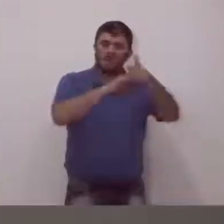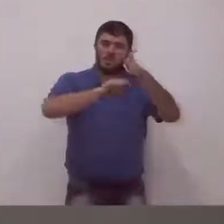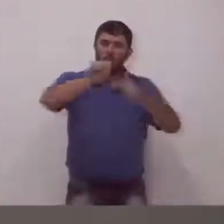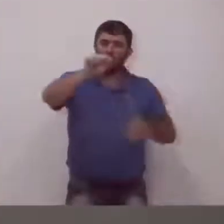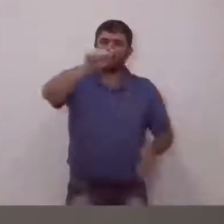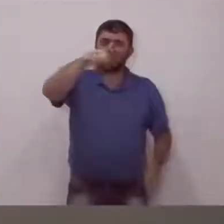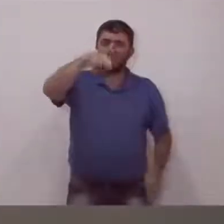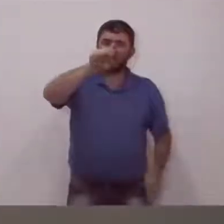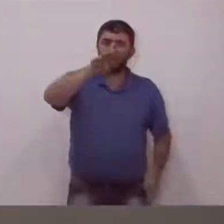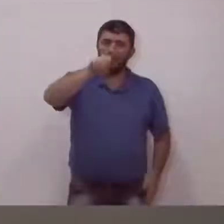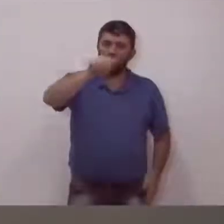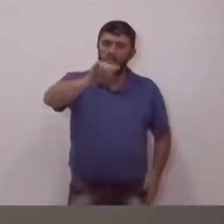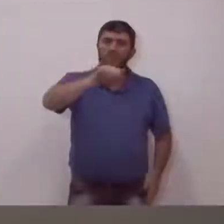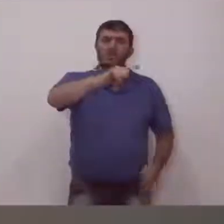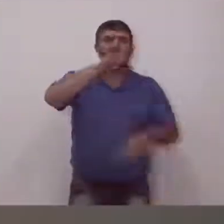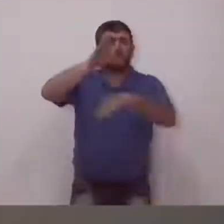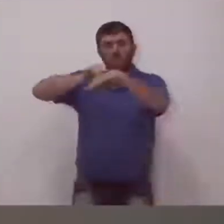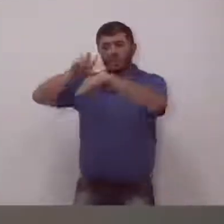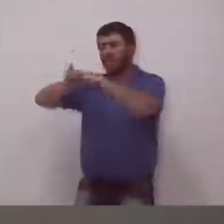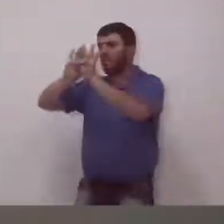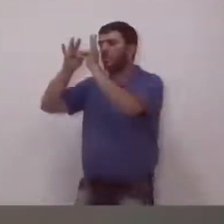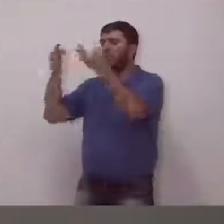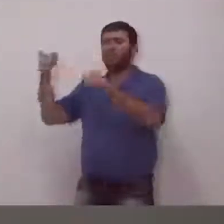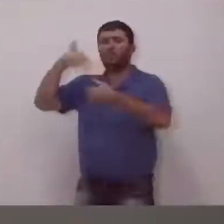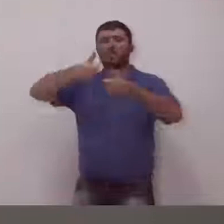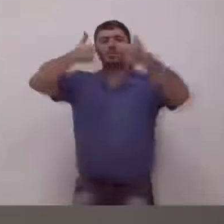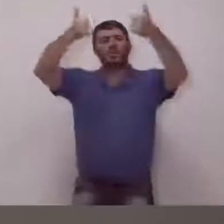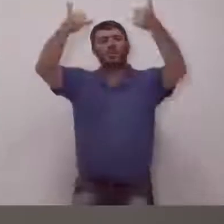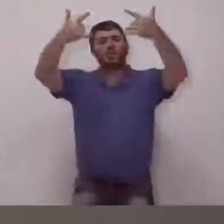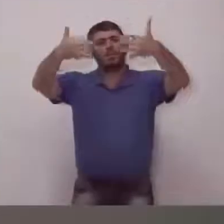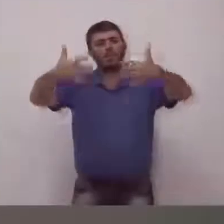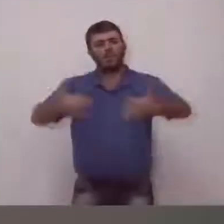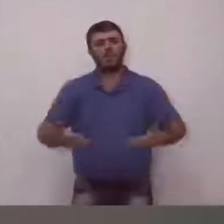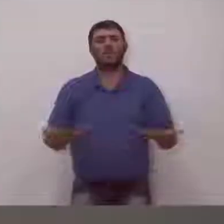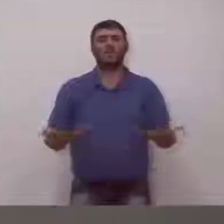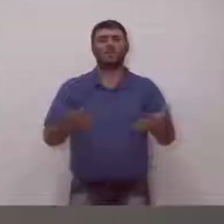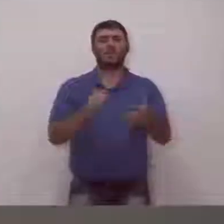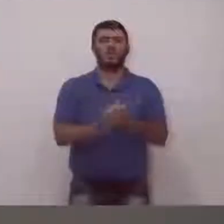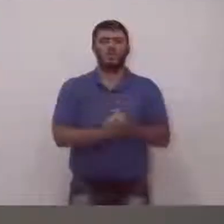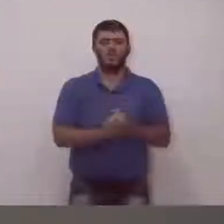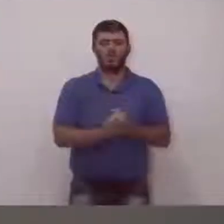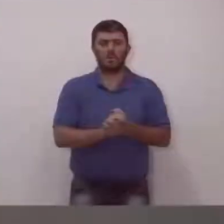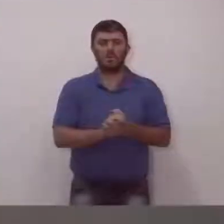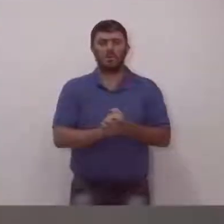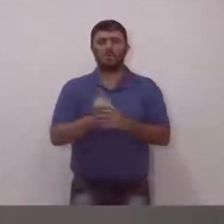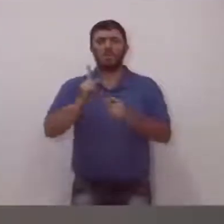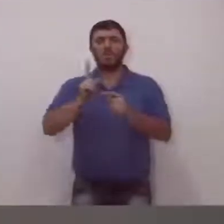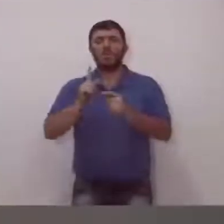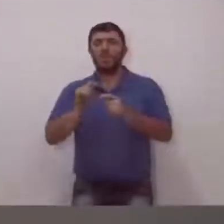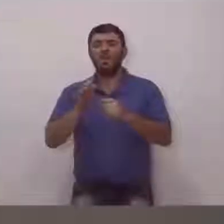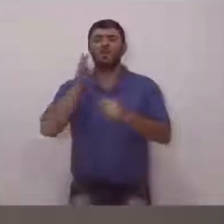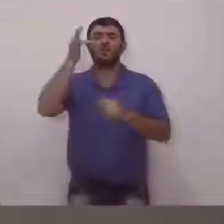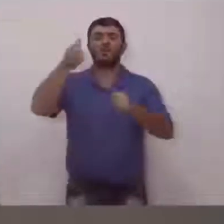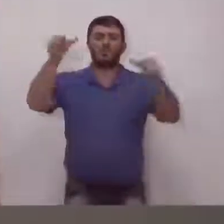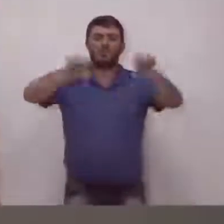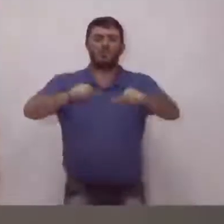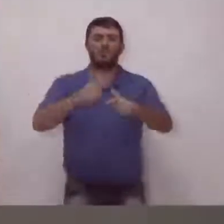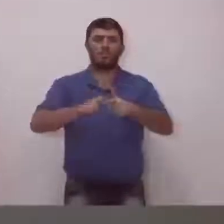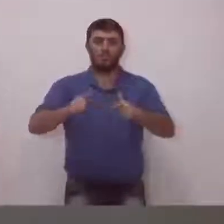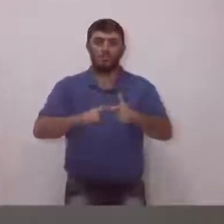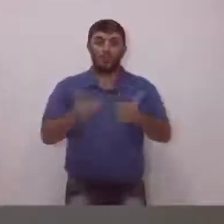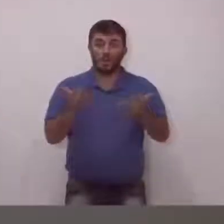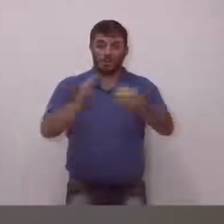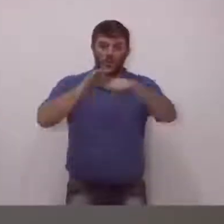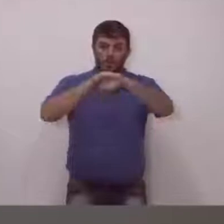essas pessoas para conversar e explicar realmente o que está acontecendo. Antes que gere um problema maior, vire algo maior. Por essa